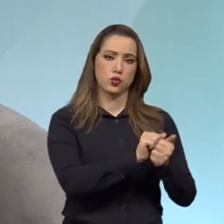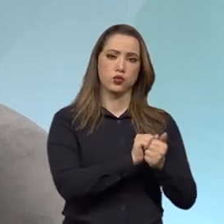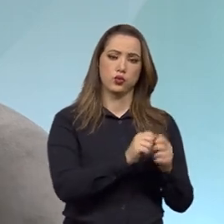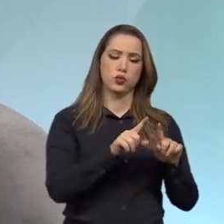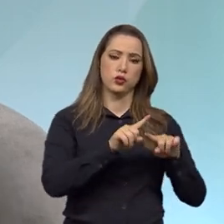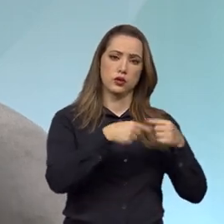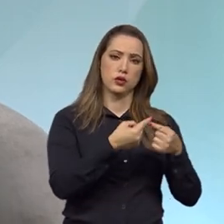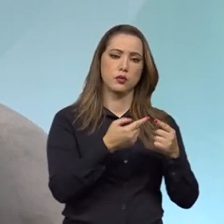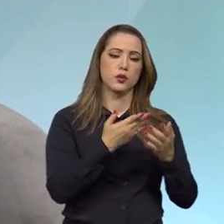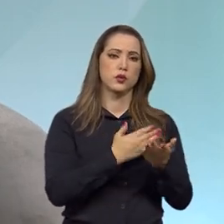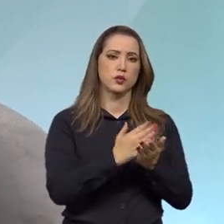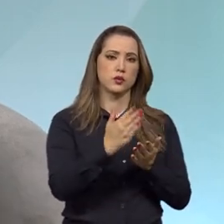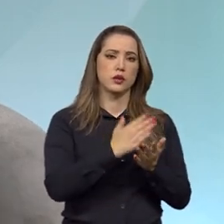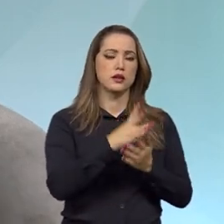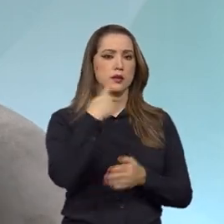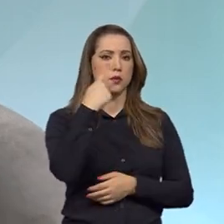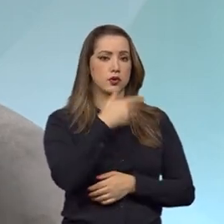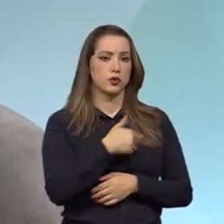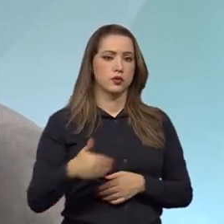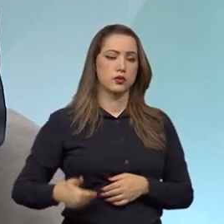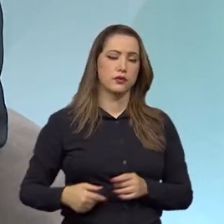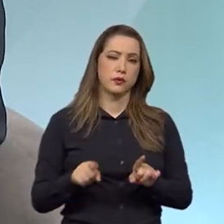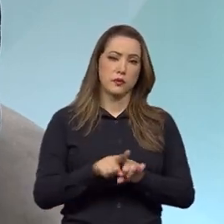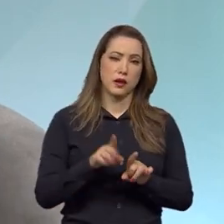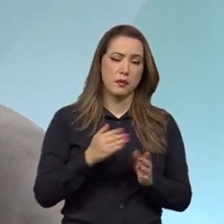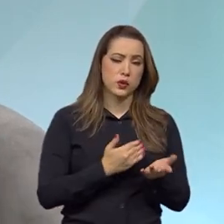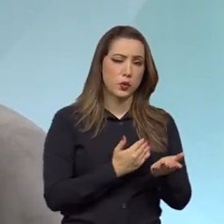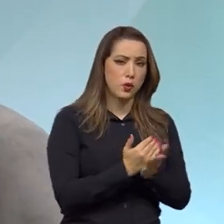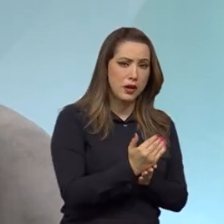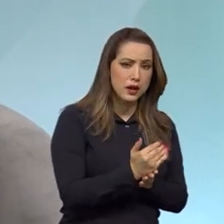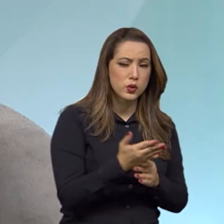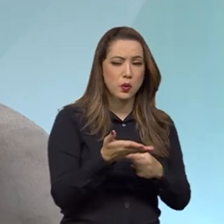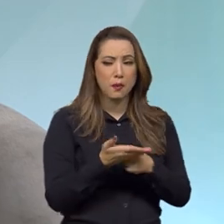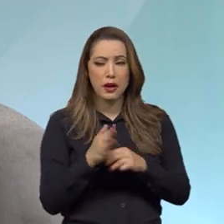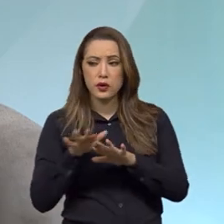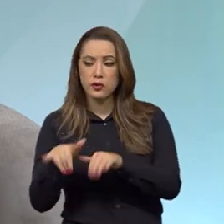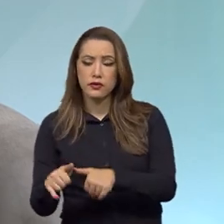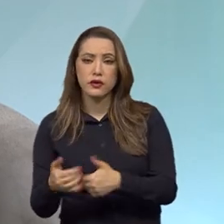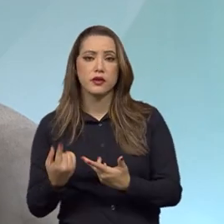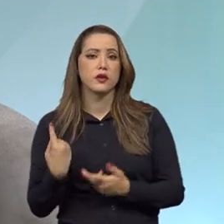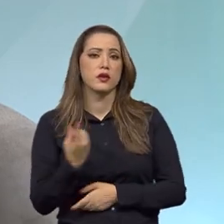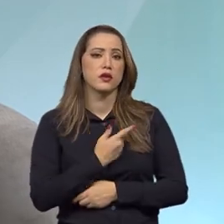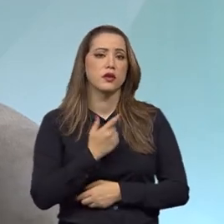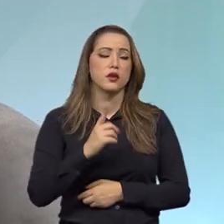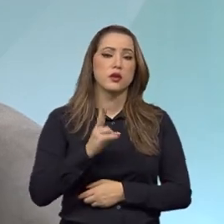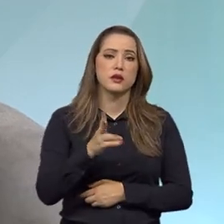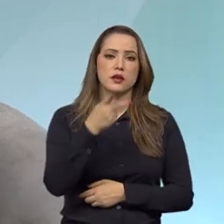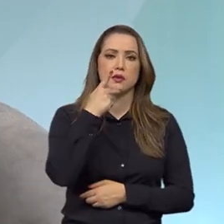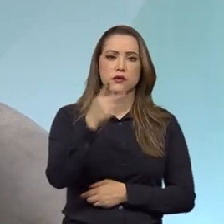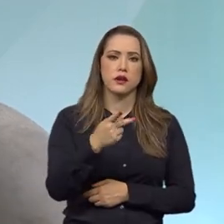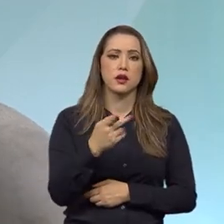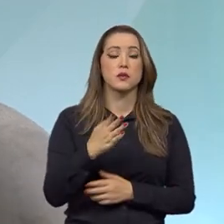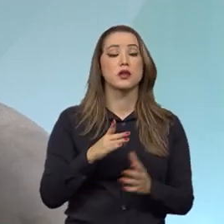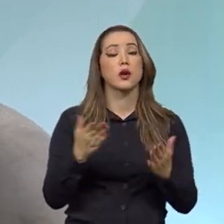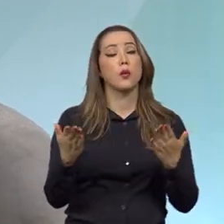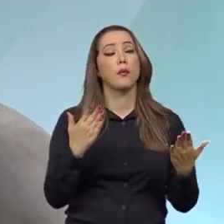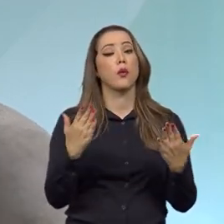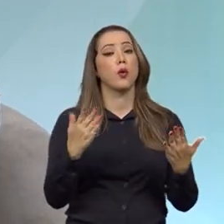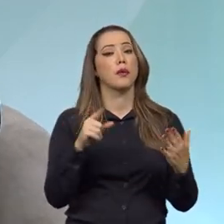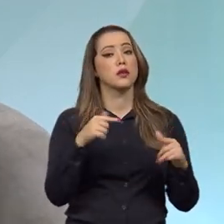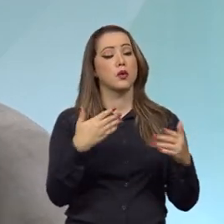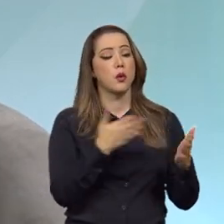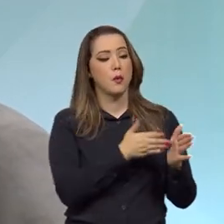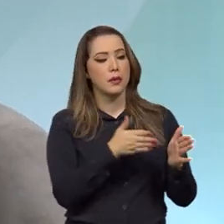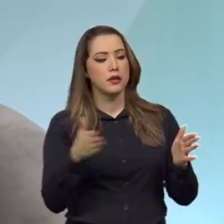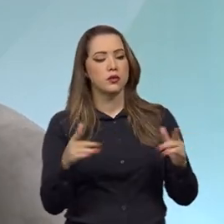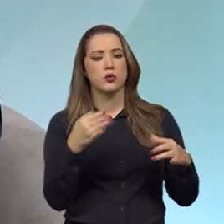sim se faz essa política pública. Mas entre o início, o meio e o fim, nós sempre dizemos que tem a fase judicial. Toda e qualquer